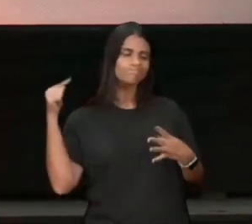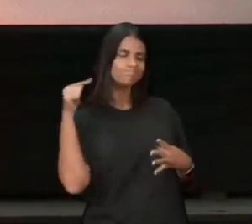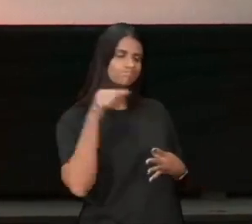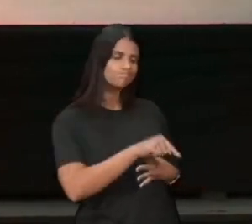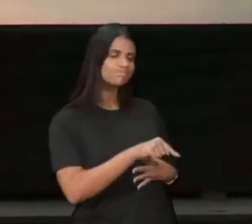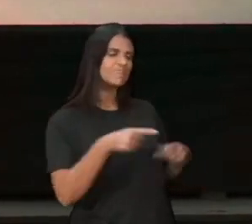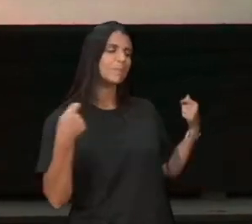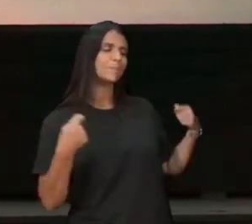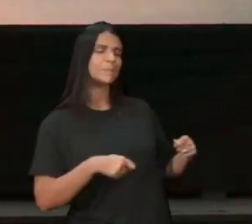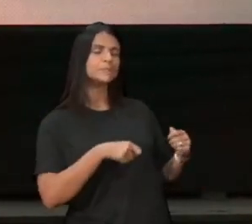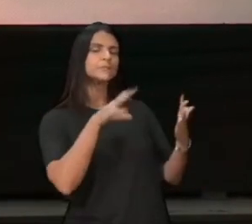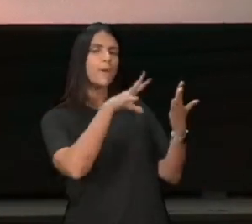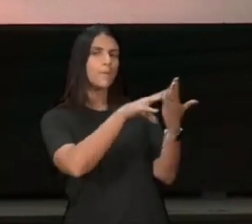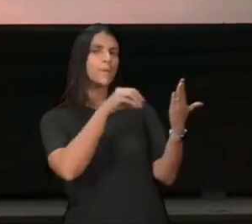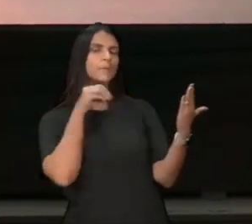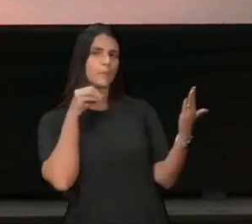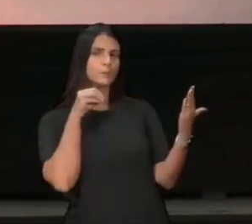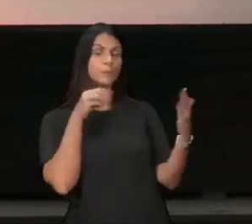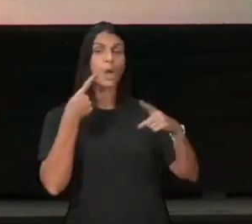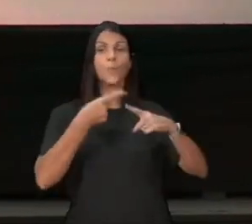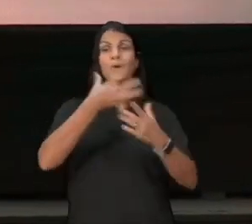submeter, a autoridade de Deus,